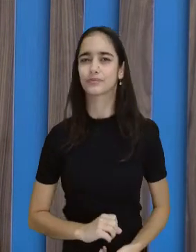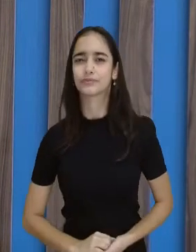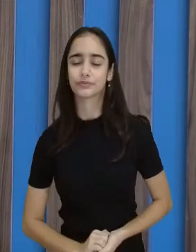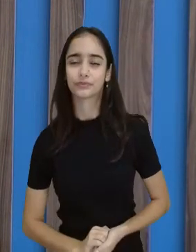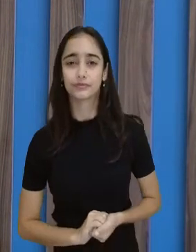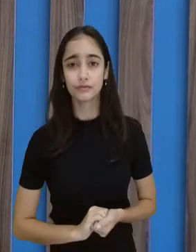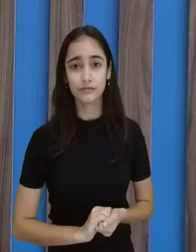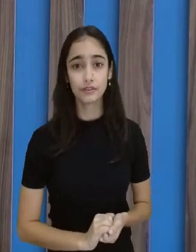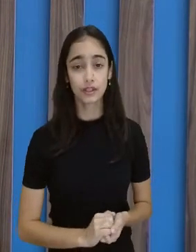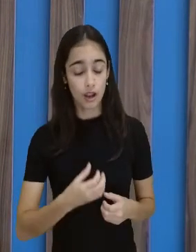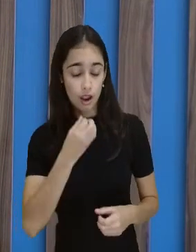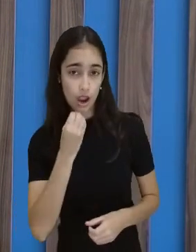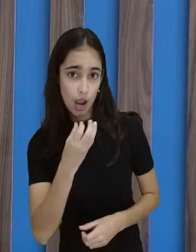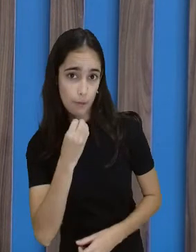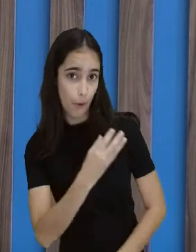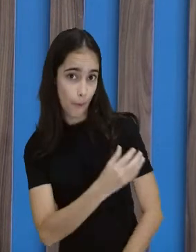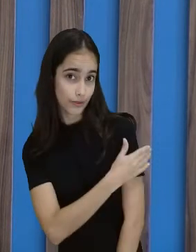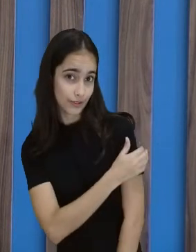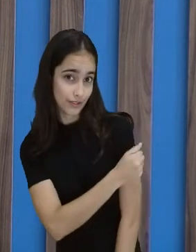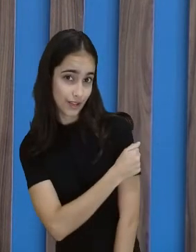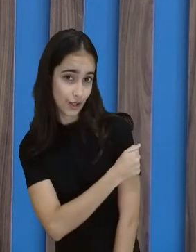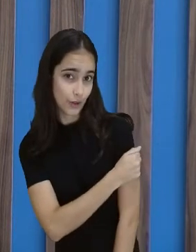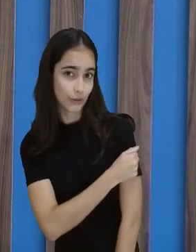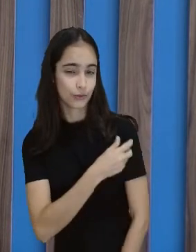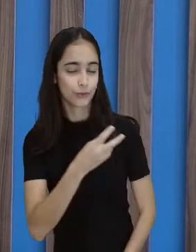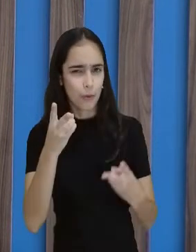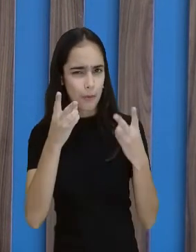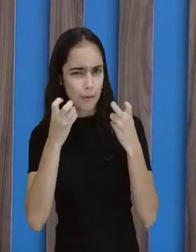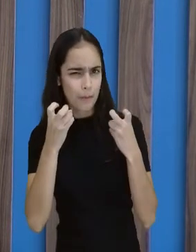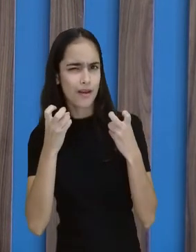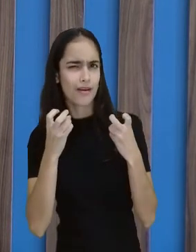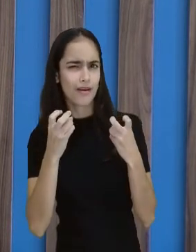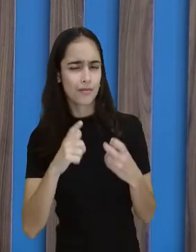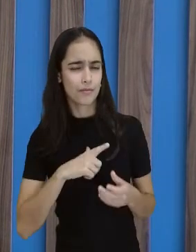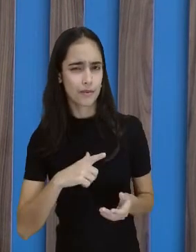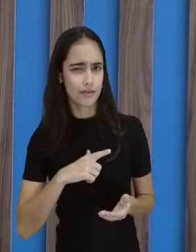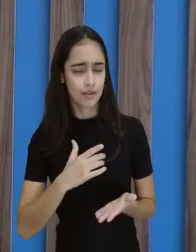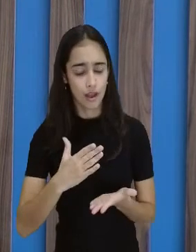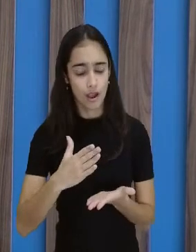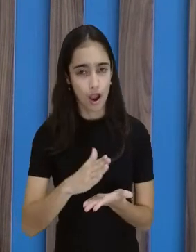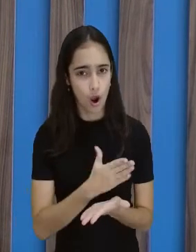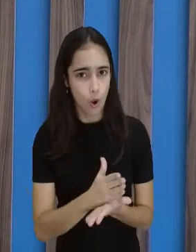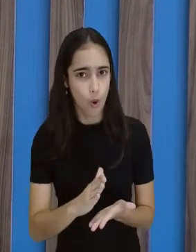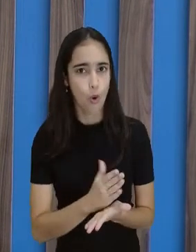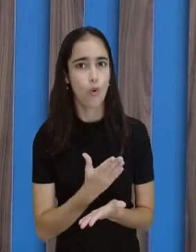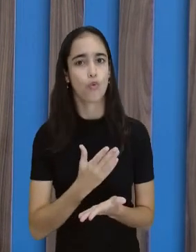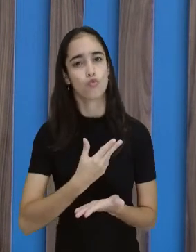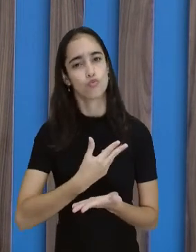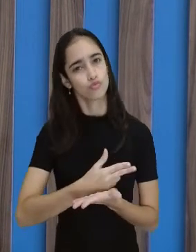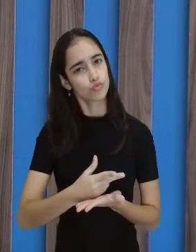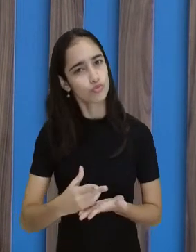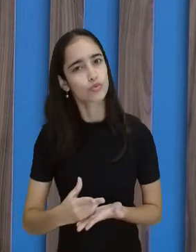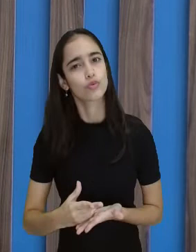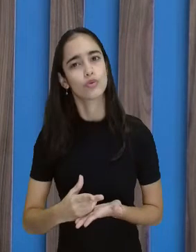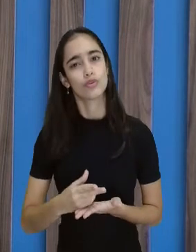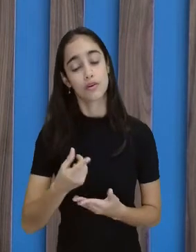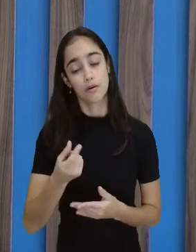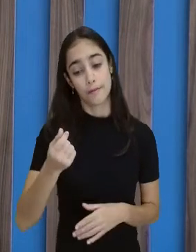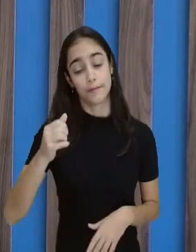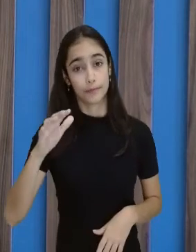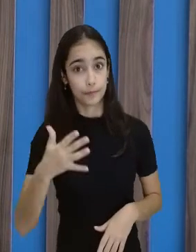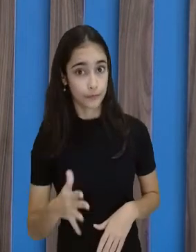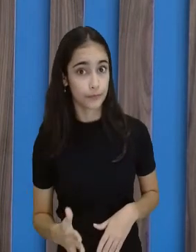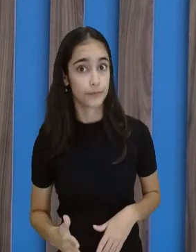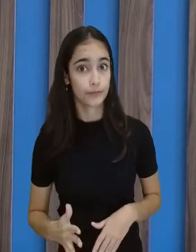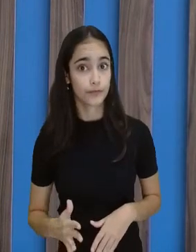supermercados vai haver uns produtos ou outros que vai sair mais barato. Então, eles têm que ver qual é o produto que eu